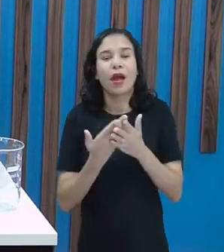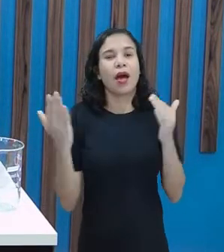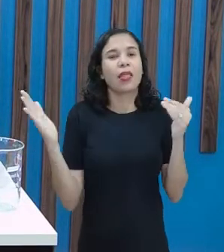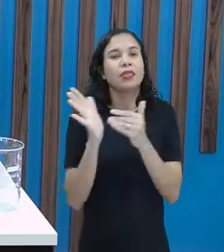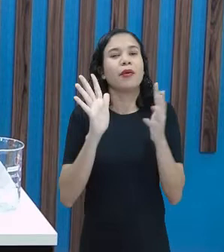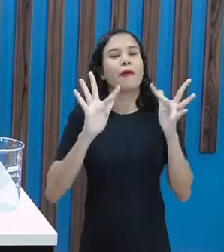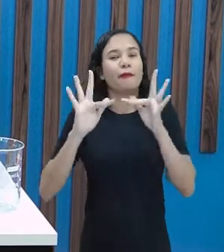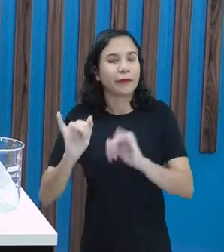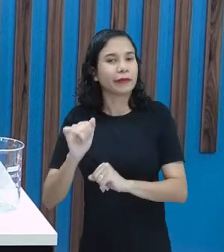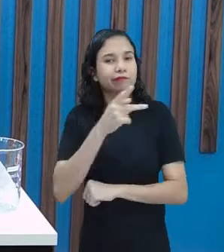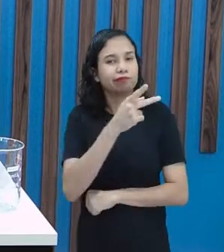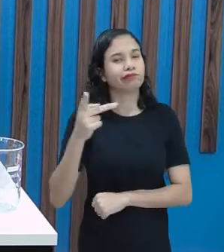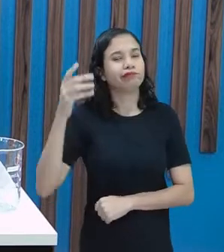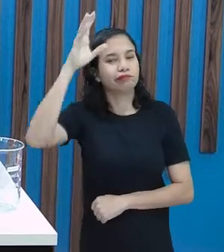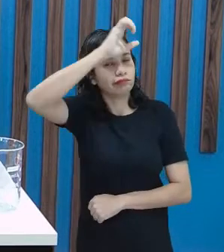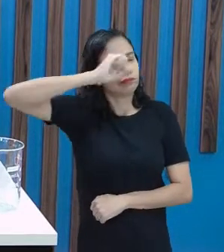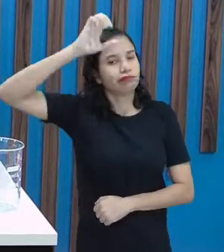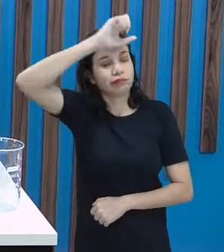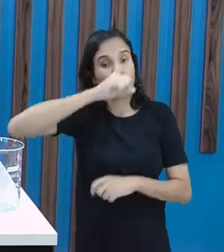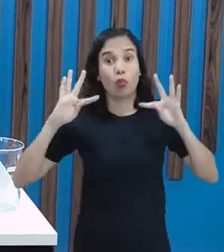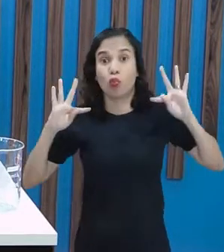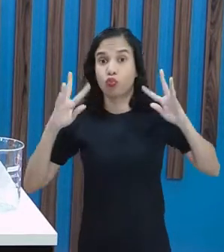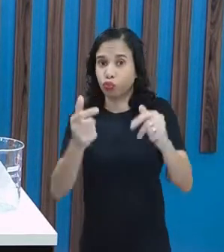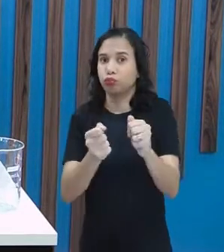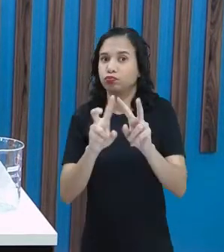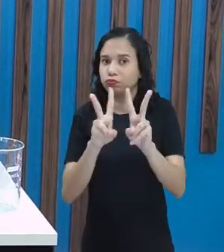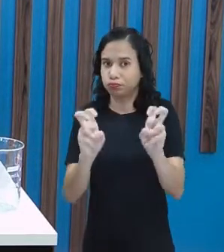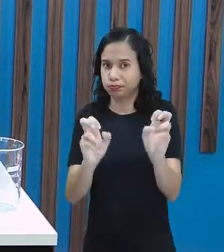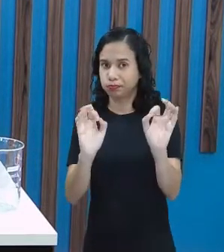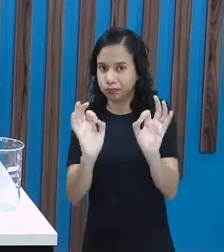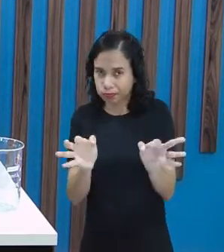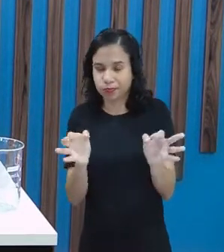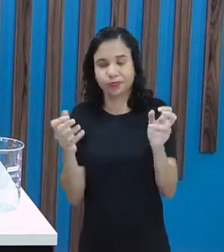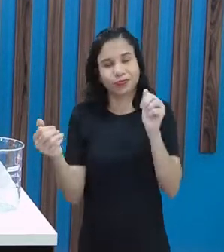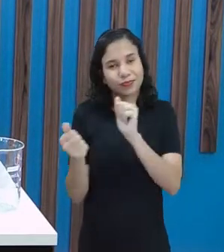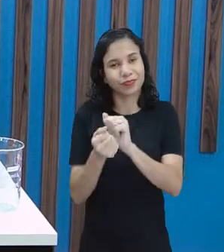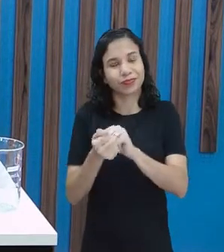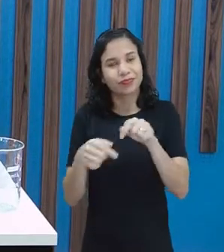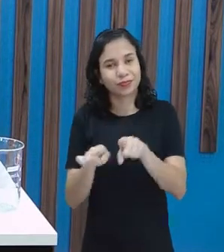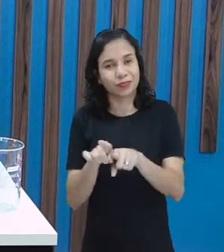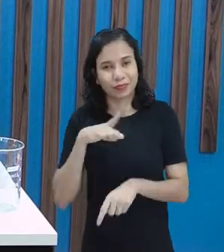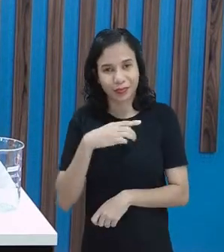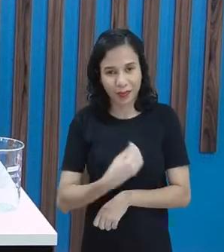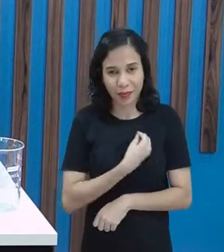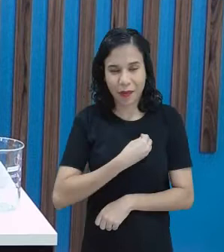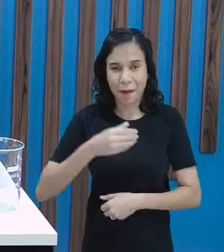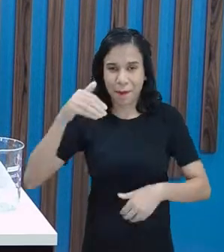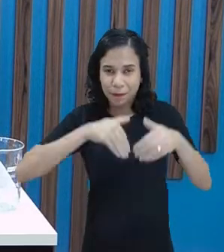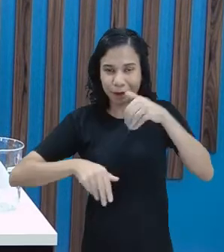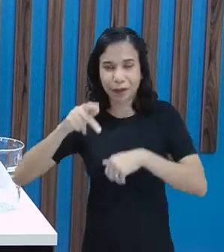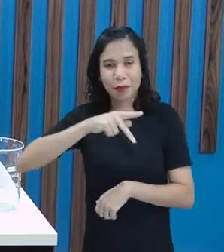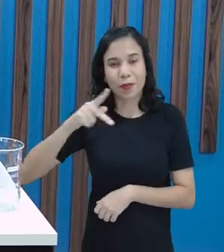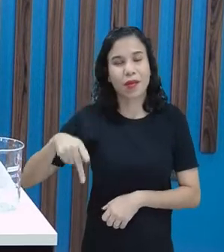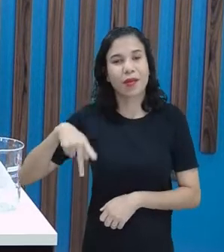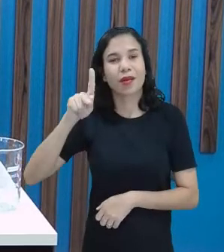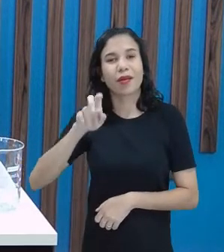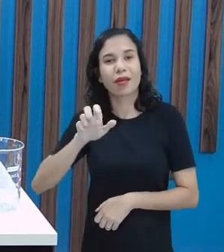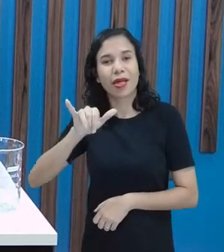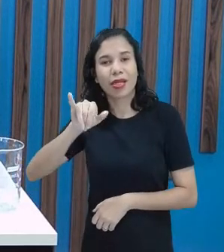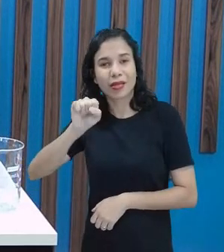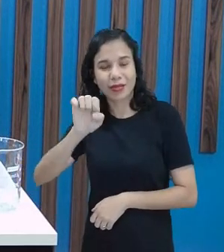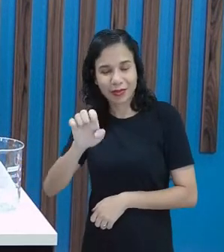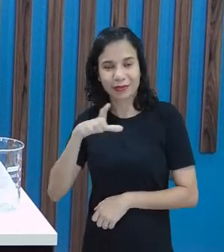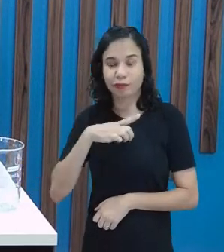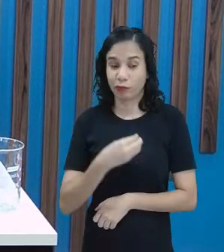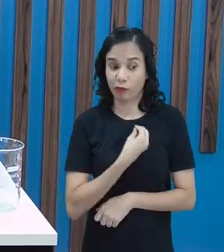o final, que você vai aprender tudo sobre isso. Comigo aqui no estúdio tem a participação da professora Casey, que já está lá